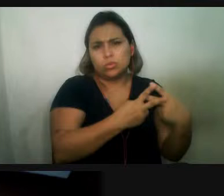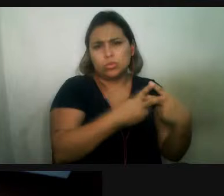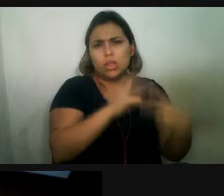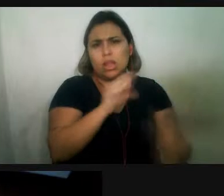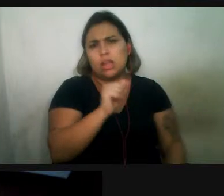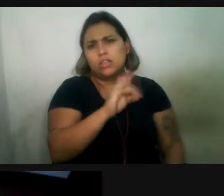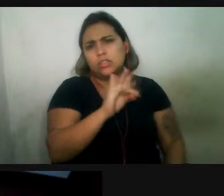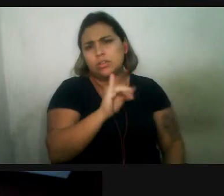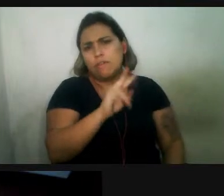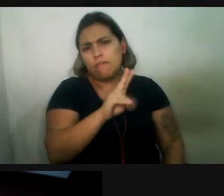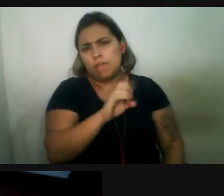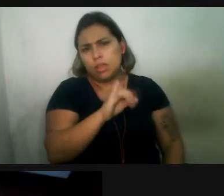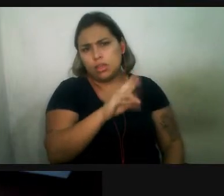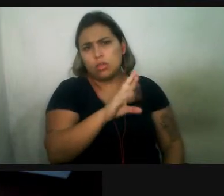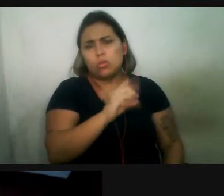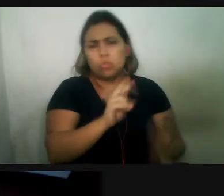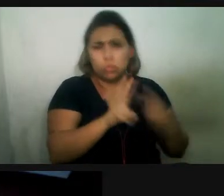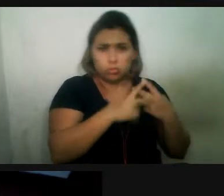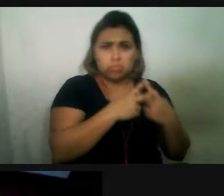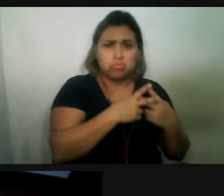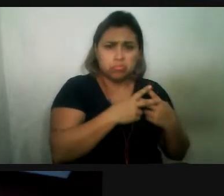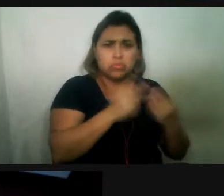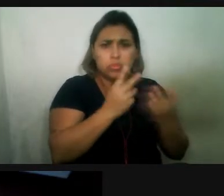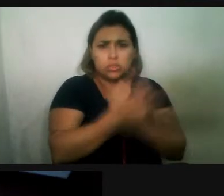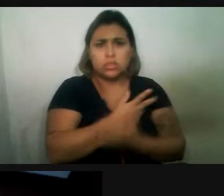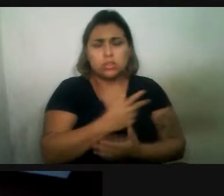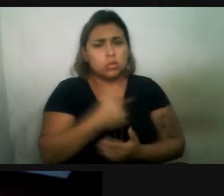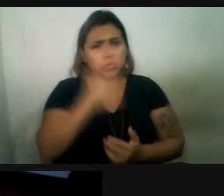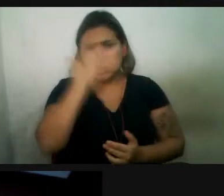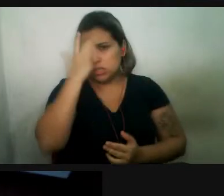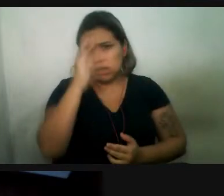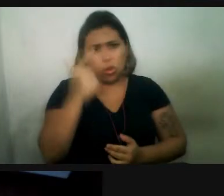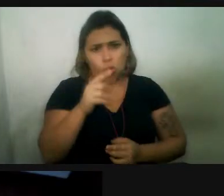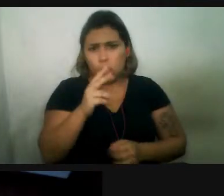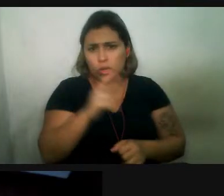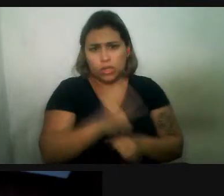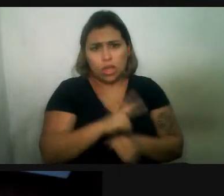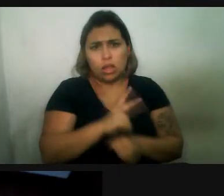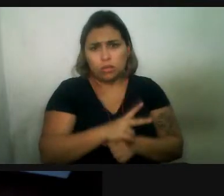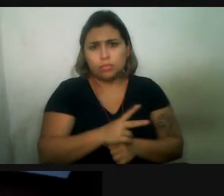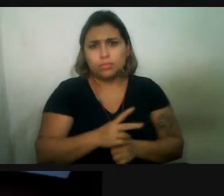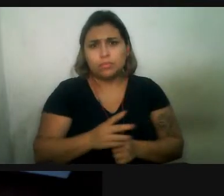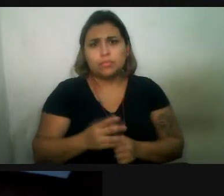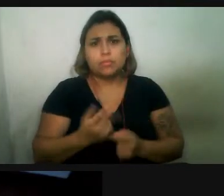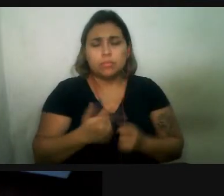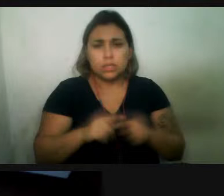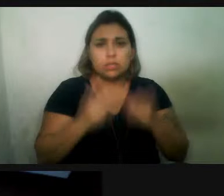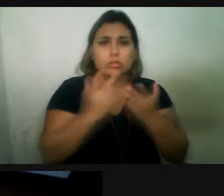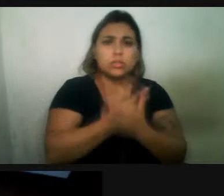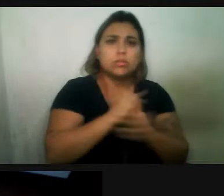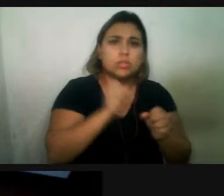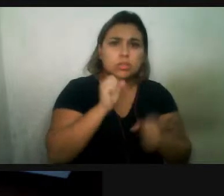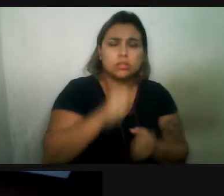enfim, por descuido ou não, não sei exatamente por quê, mas, em casos documentados de hibridismo em cativeiro,